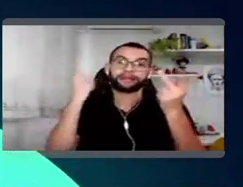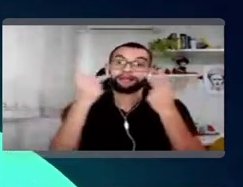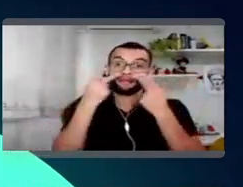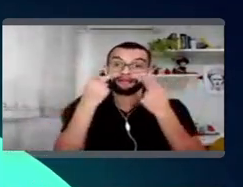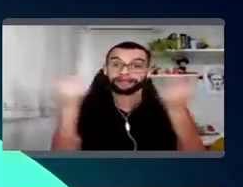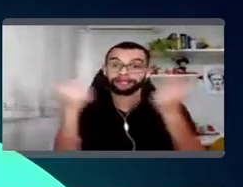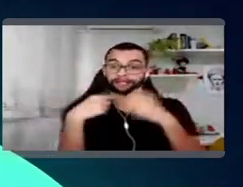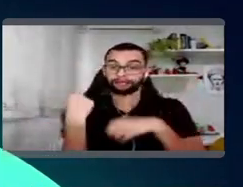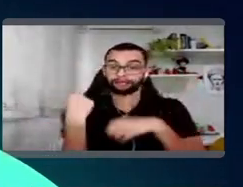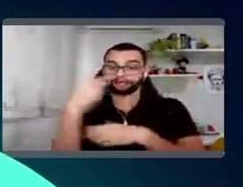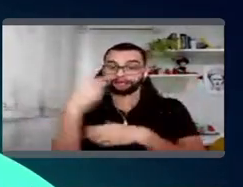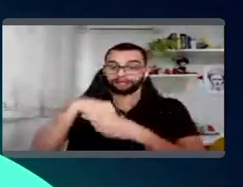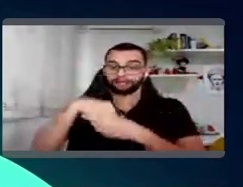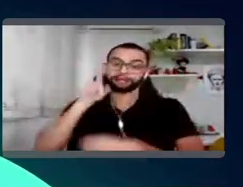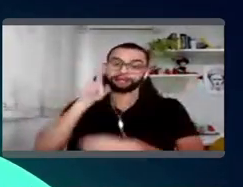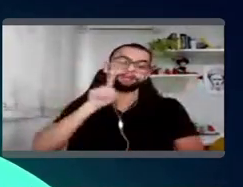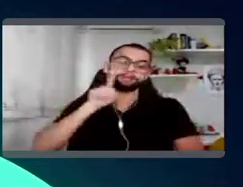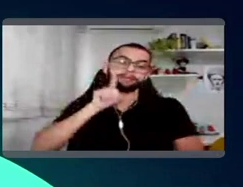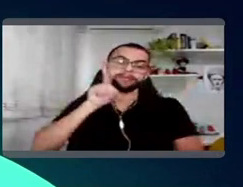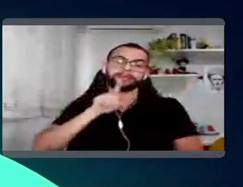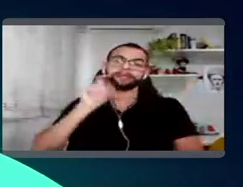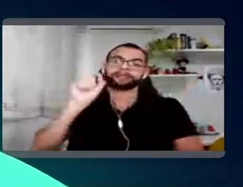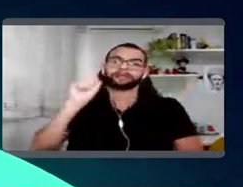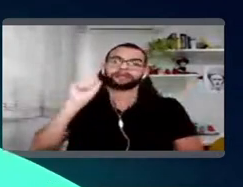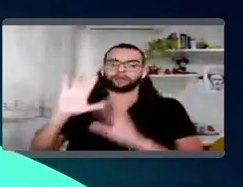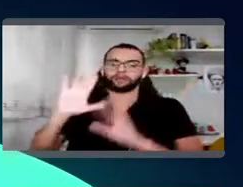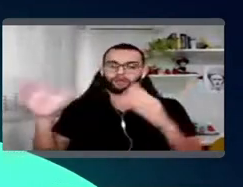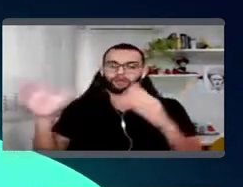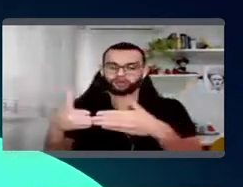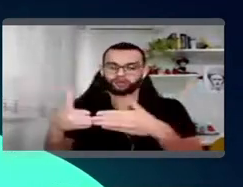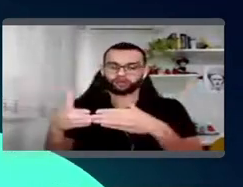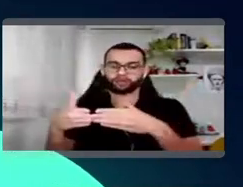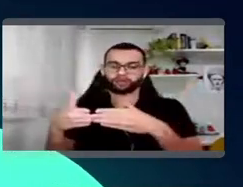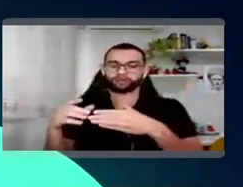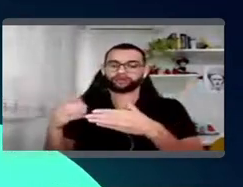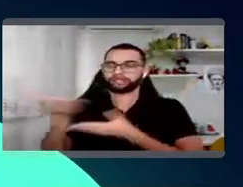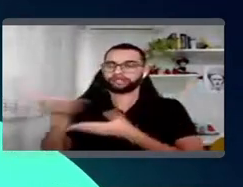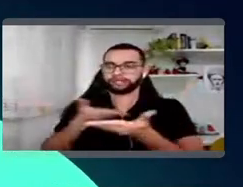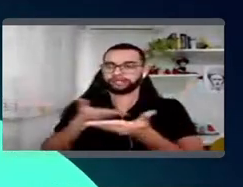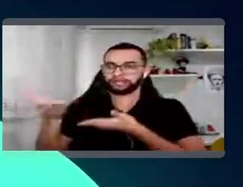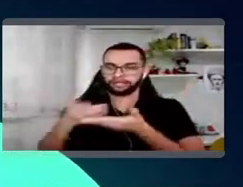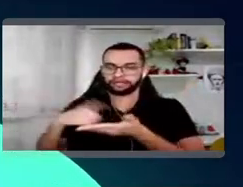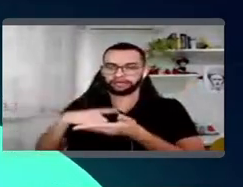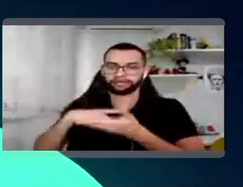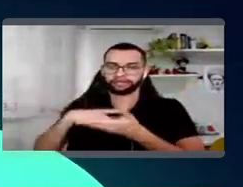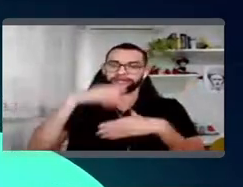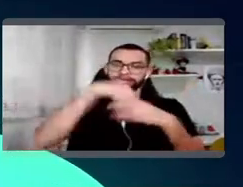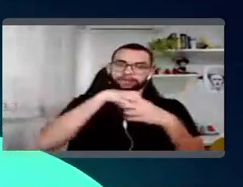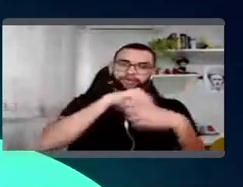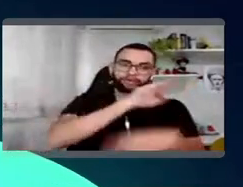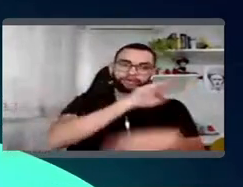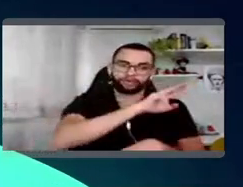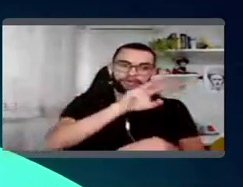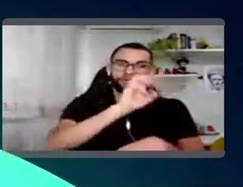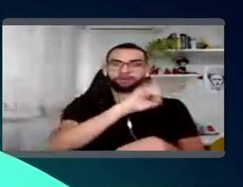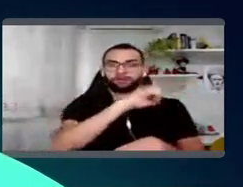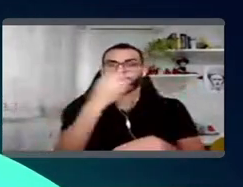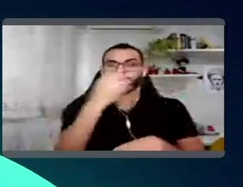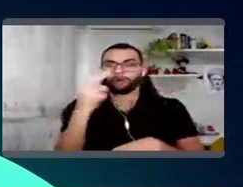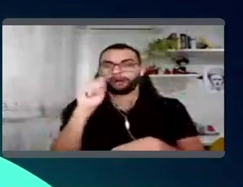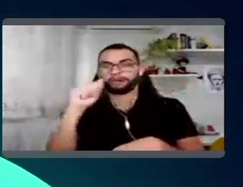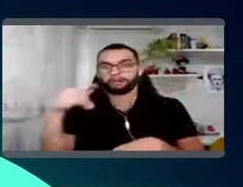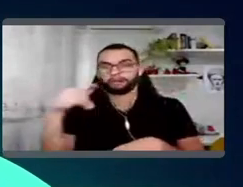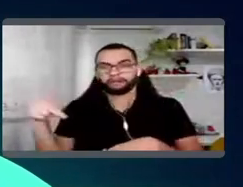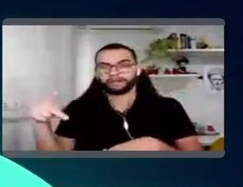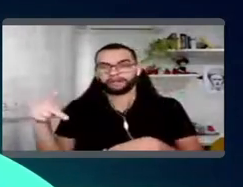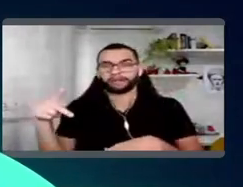dentro da Americanas é um conjunto de interações que você tem, seja no nosso site, seja no nosso aplicativo, dentro de um